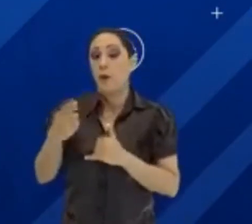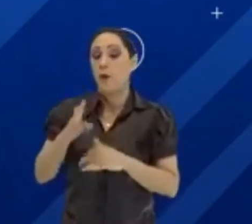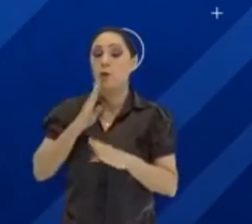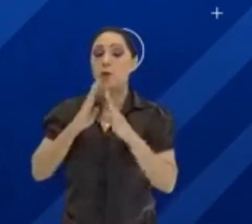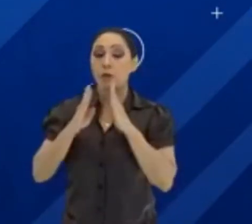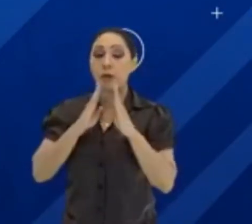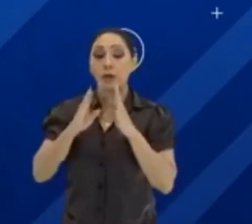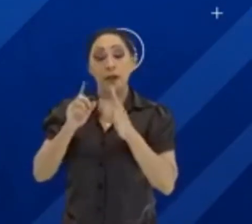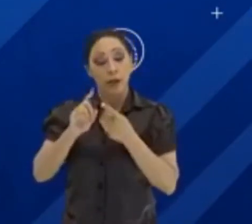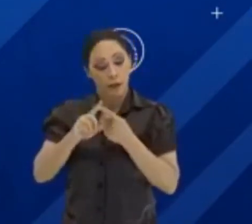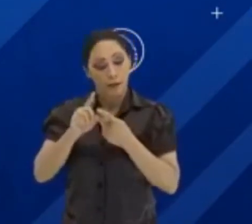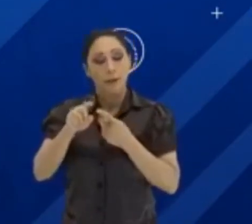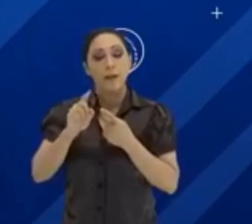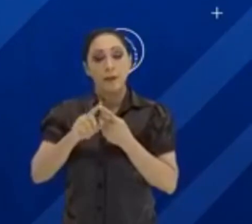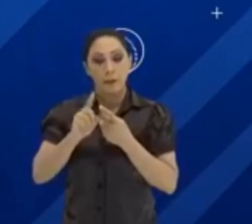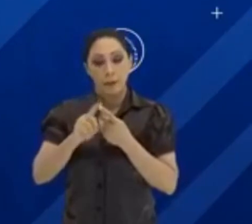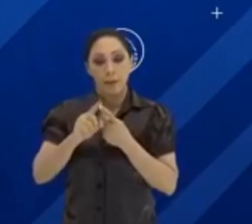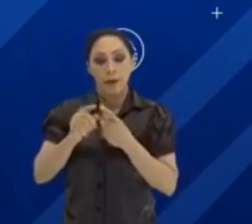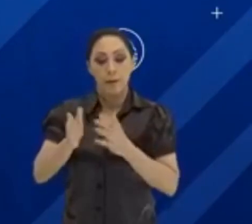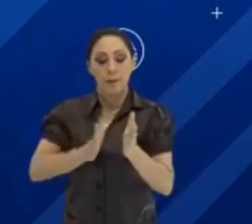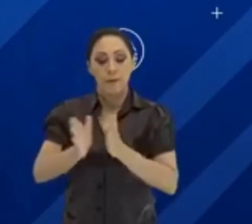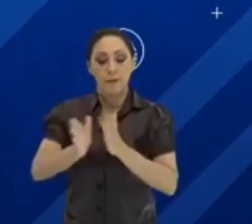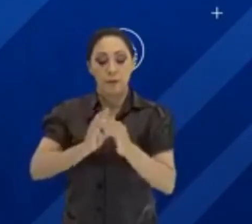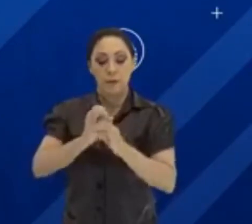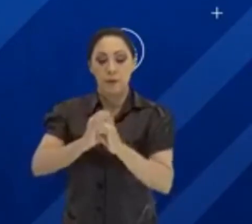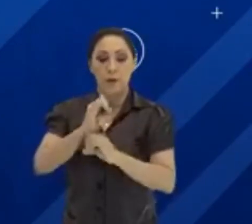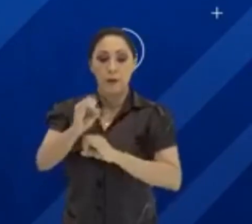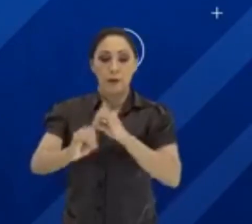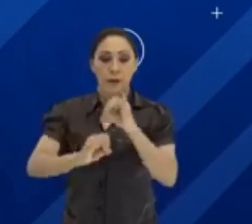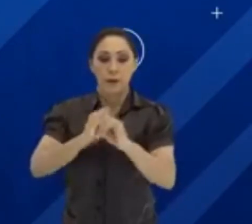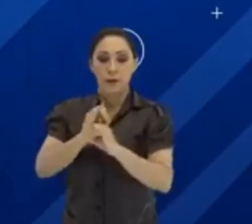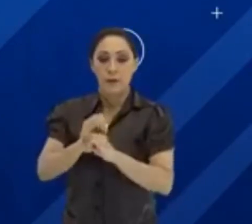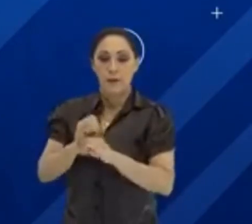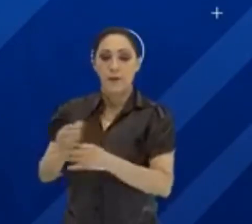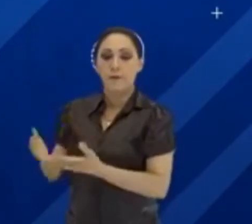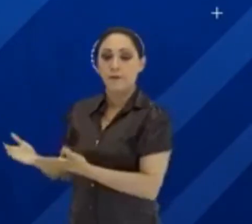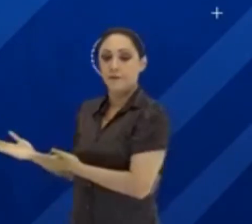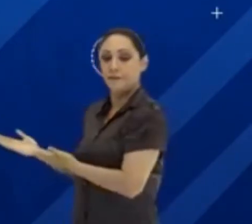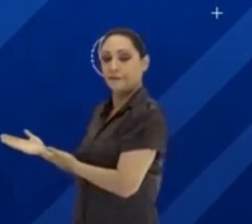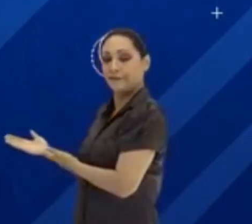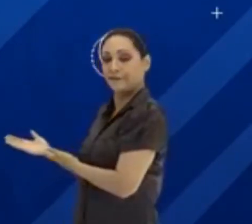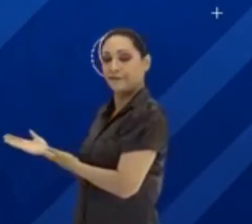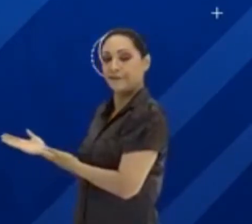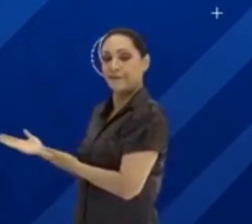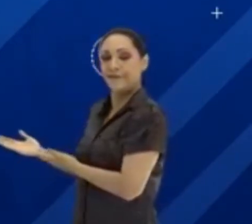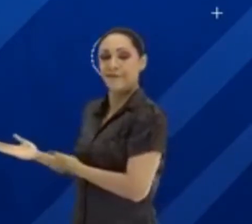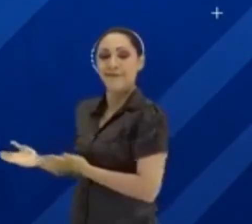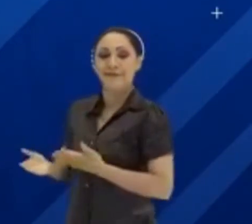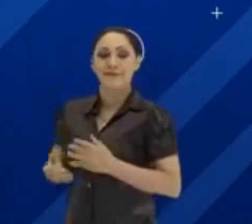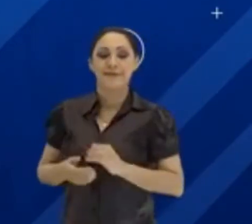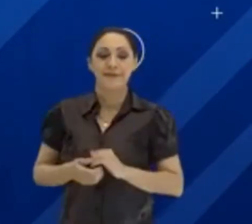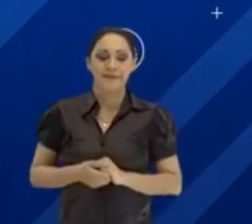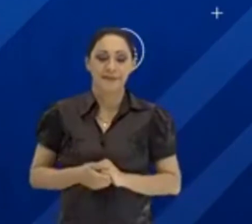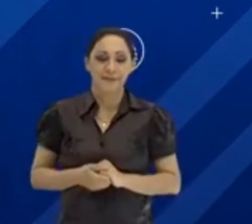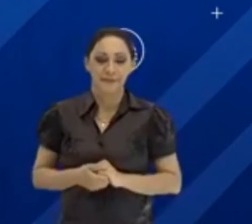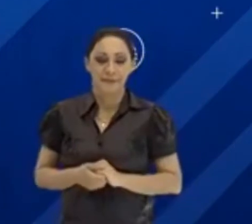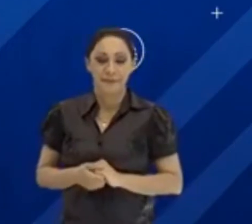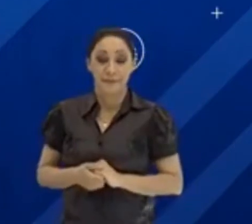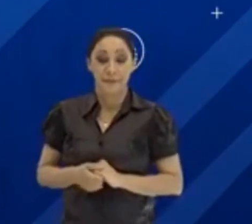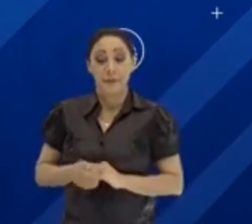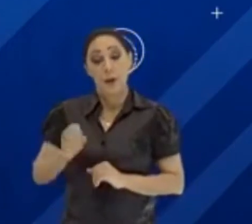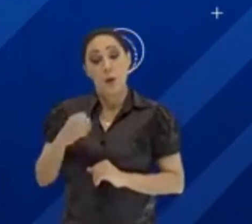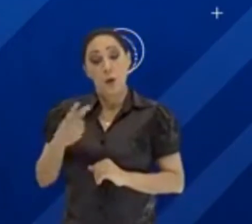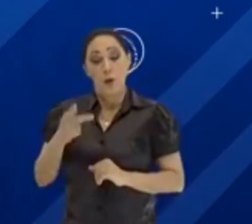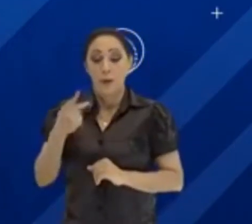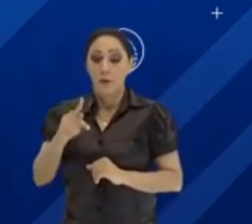Ah, e você também pode acessar pela TV online no www.portalcultura.com.br ou